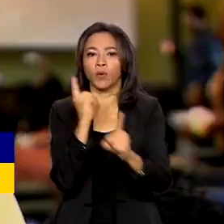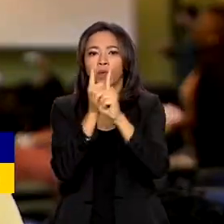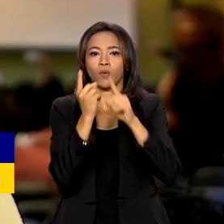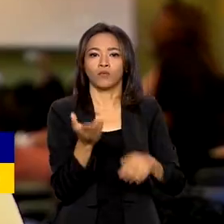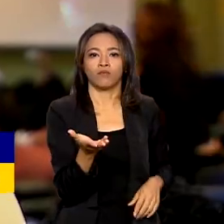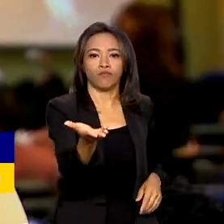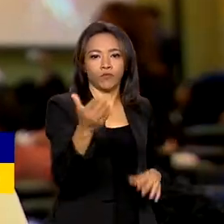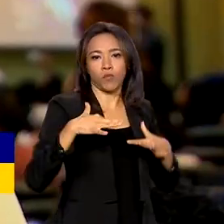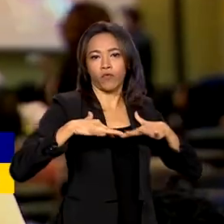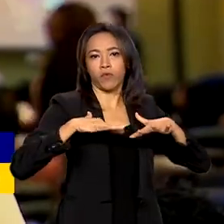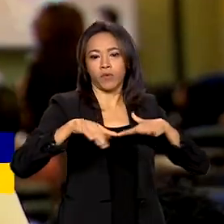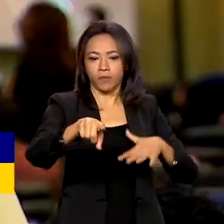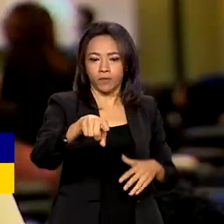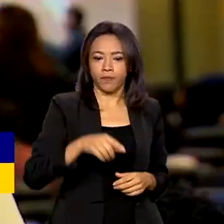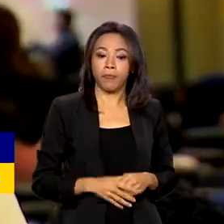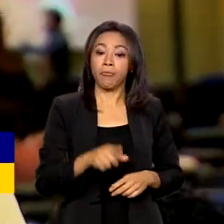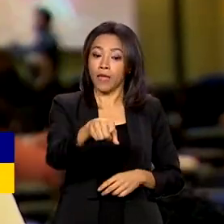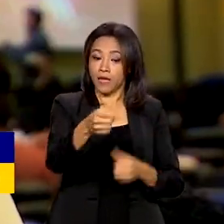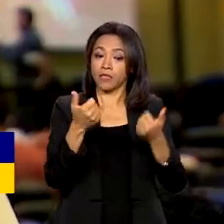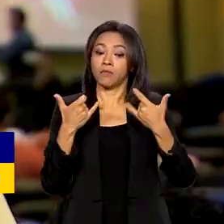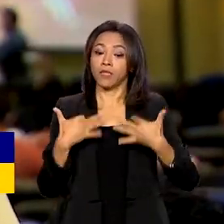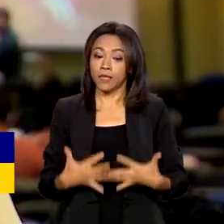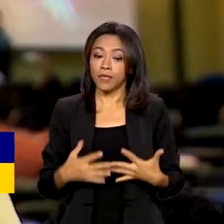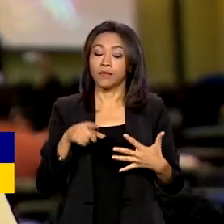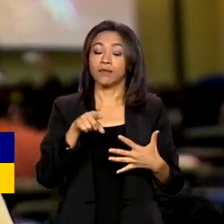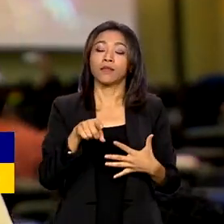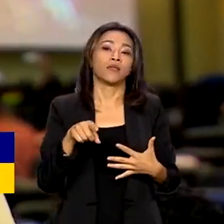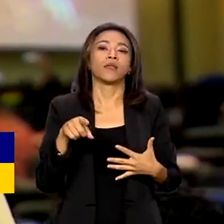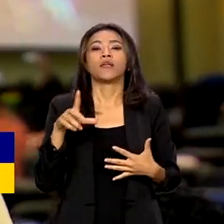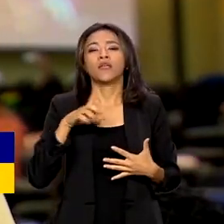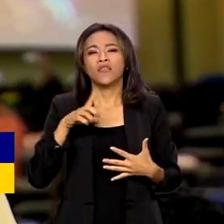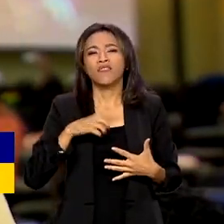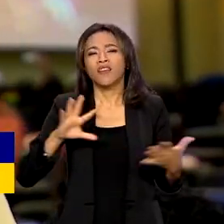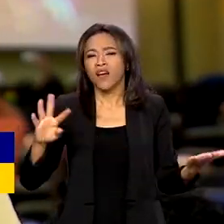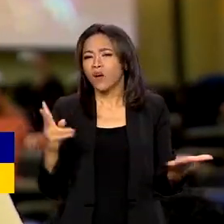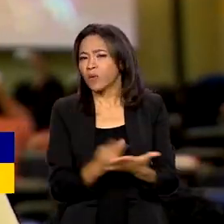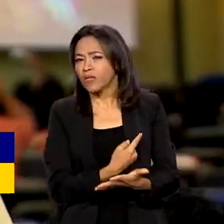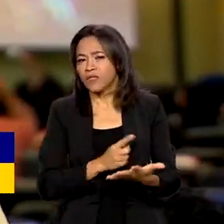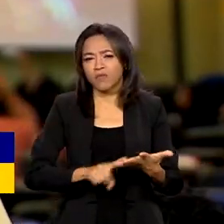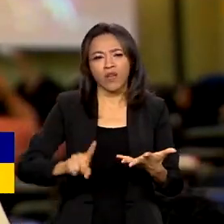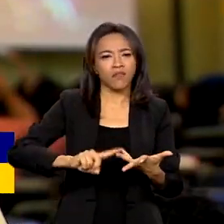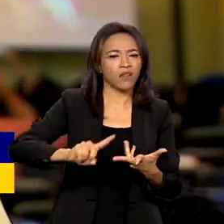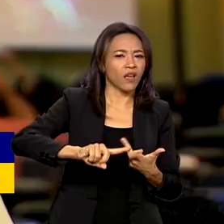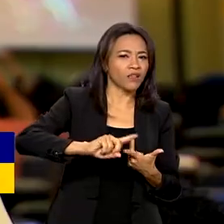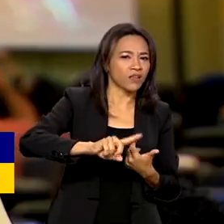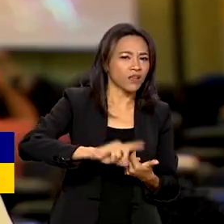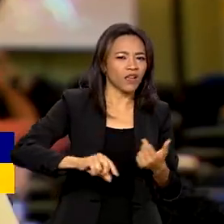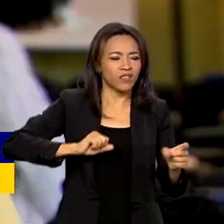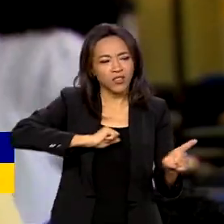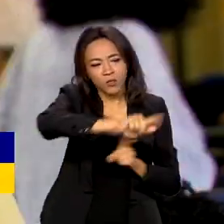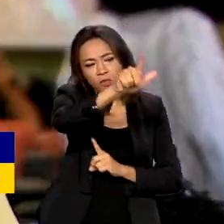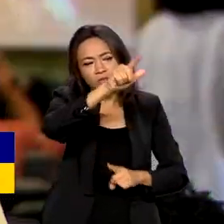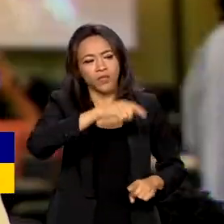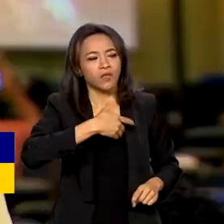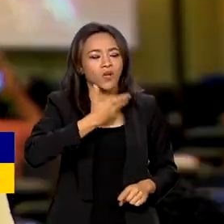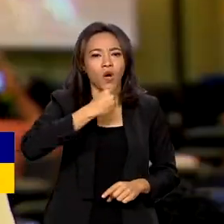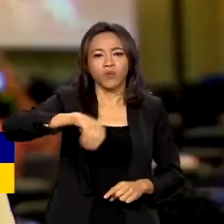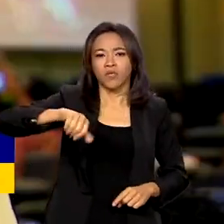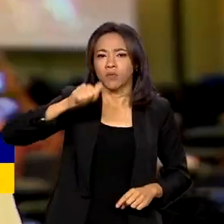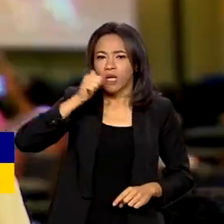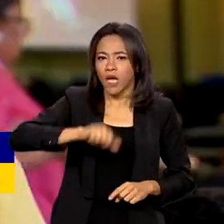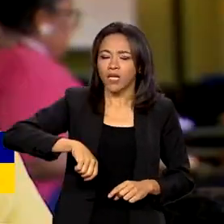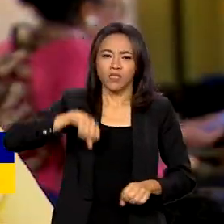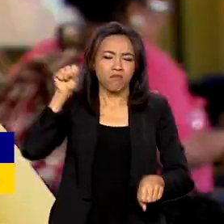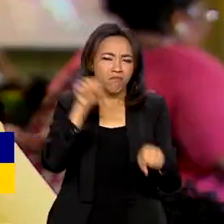regularização do nosso território, a violência que vem assolando os nossos territórios, expulsando homens e mulheres, matando